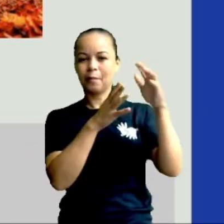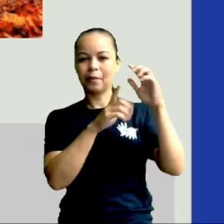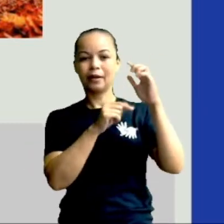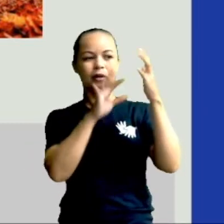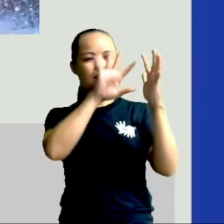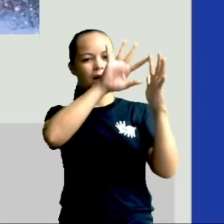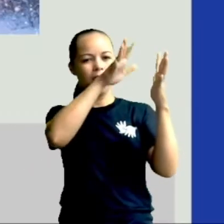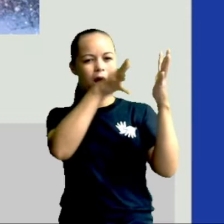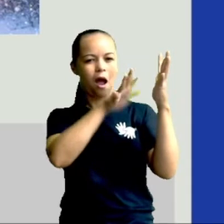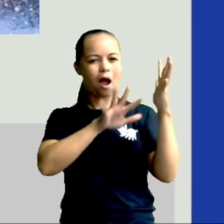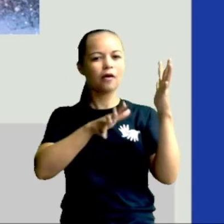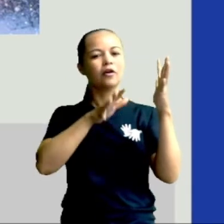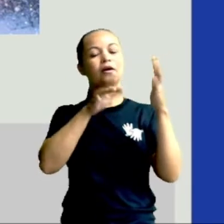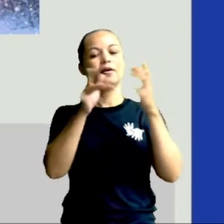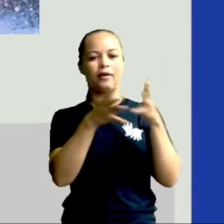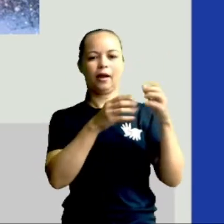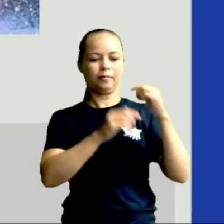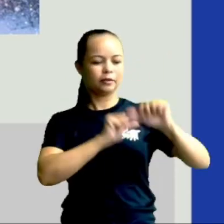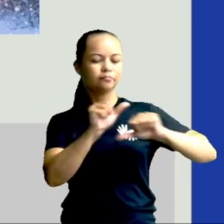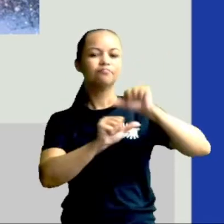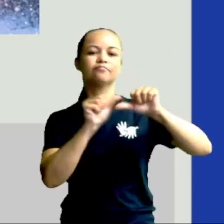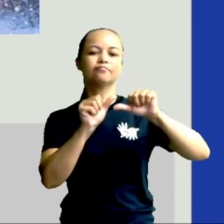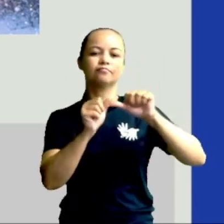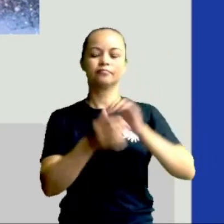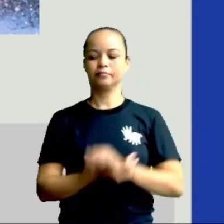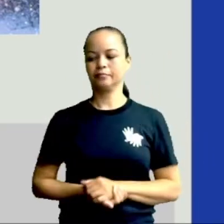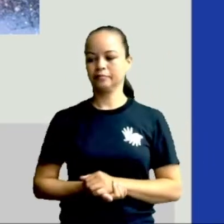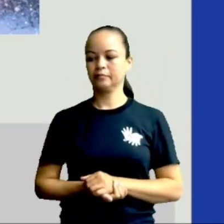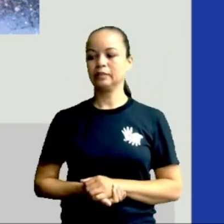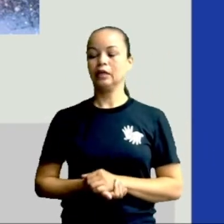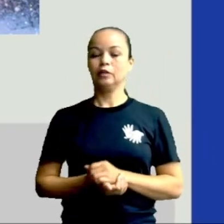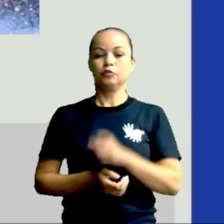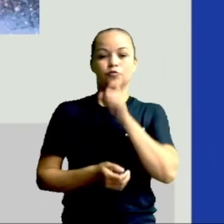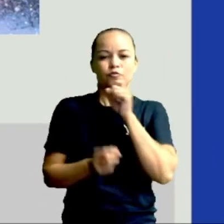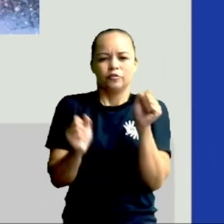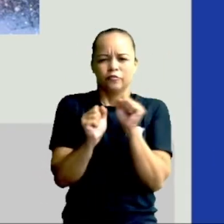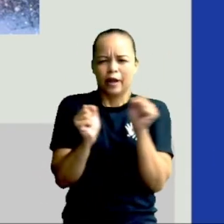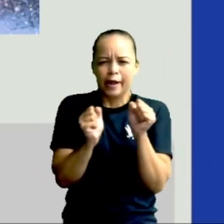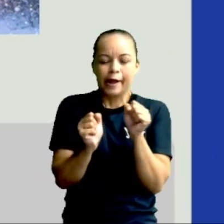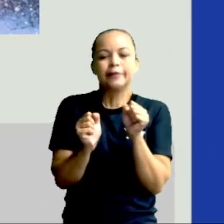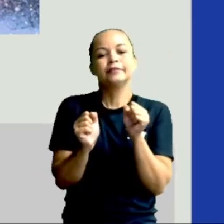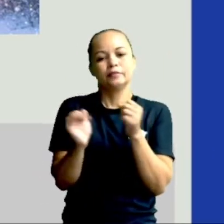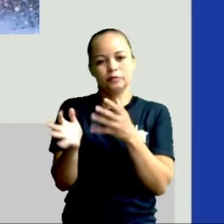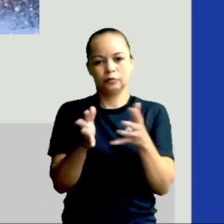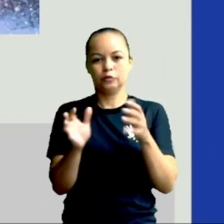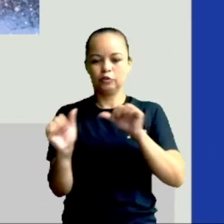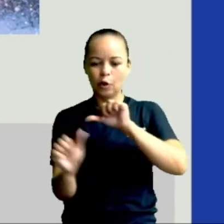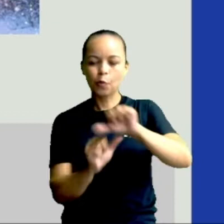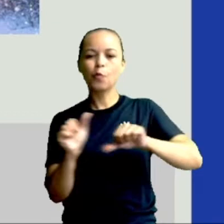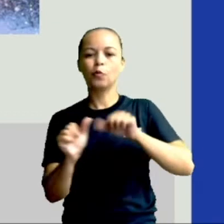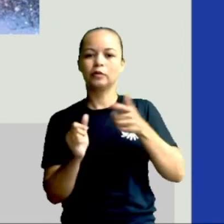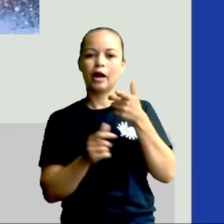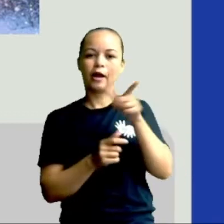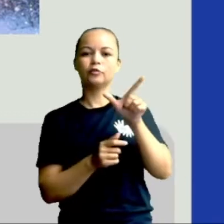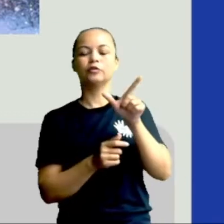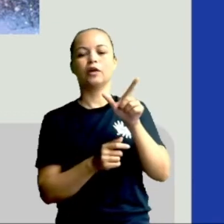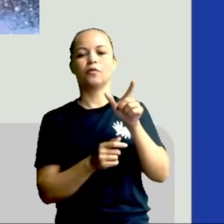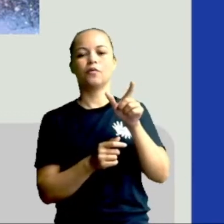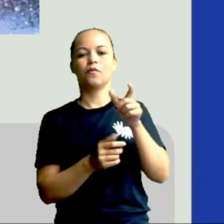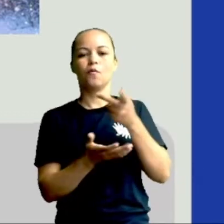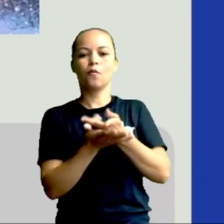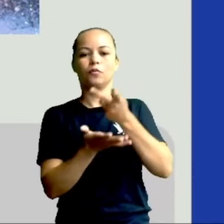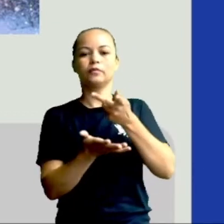renovem. No inverno, que é a estação mais fria do ano, já é o contrário do que acontece no verão.